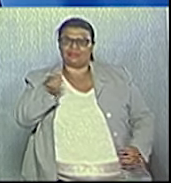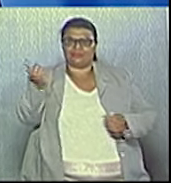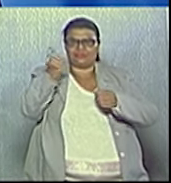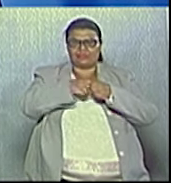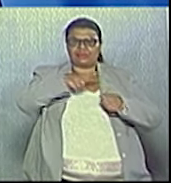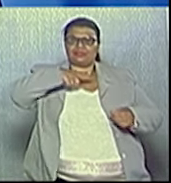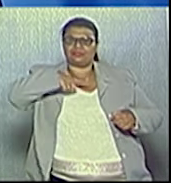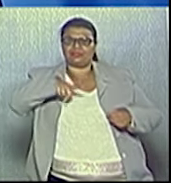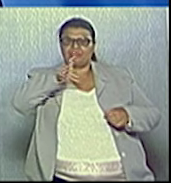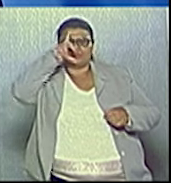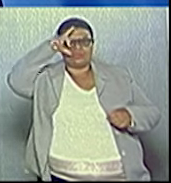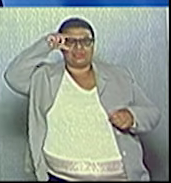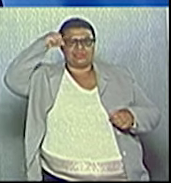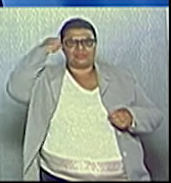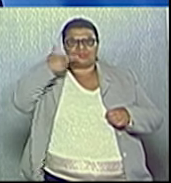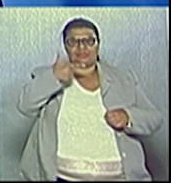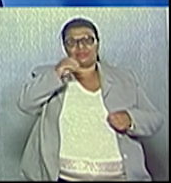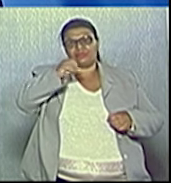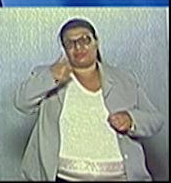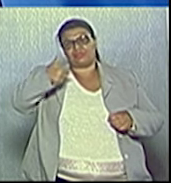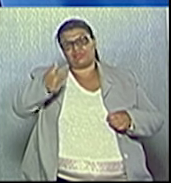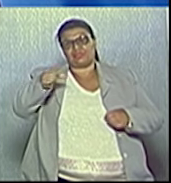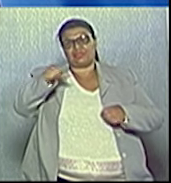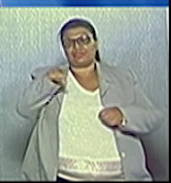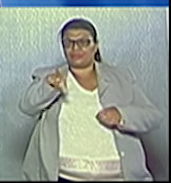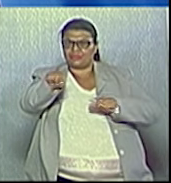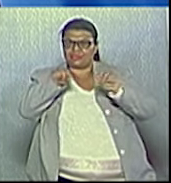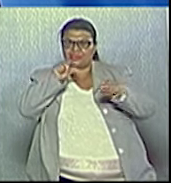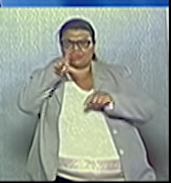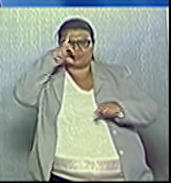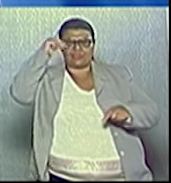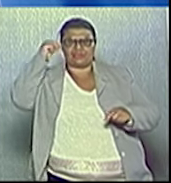Eleições 2016. Você decide na Band.